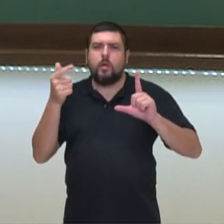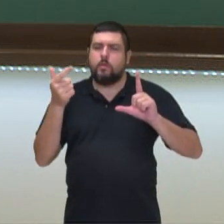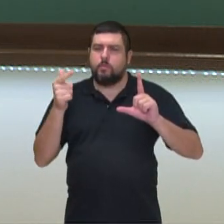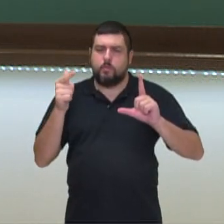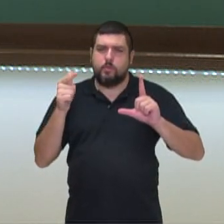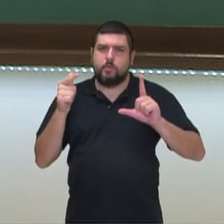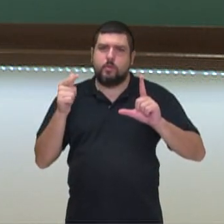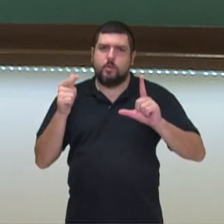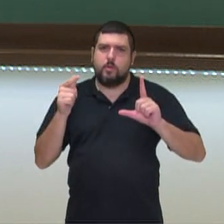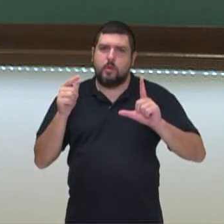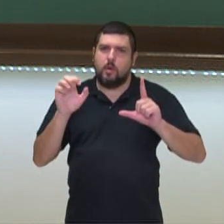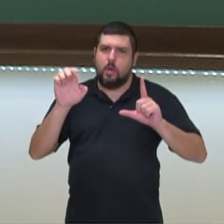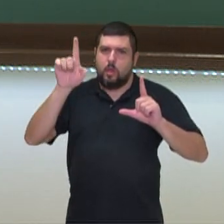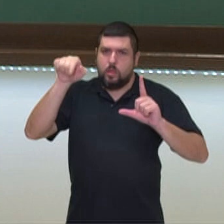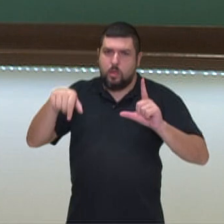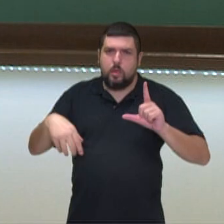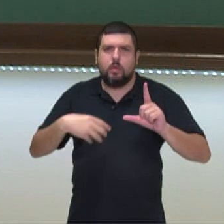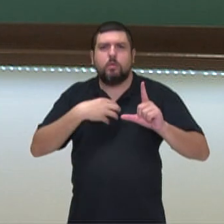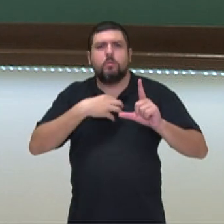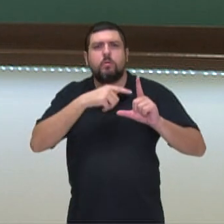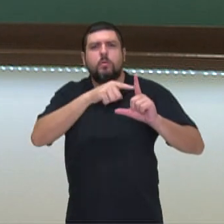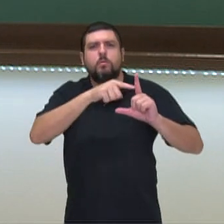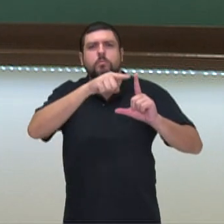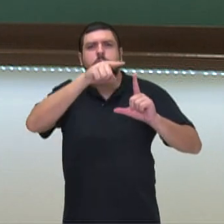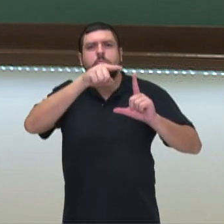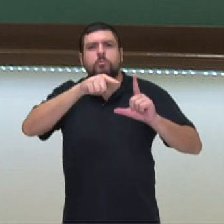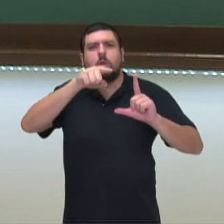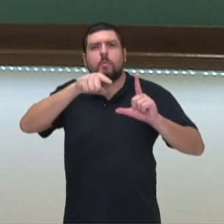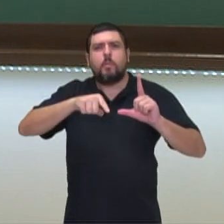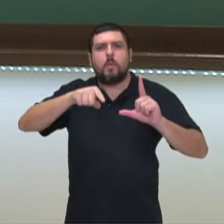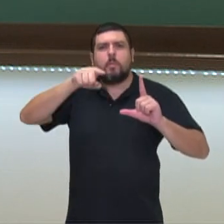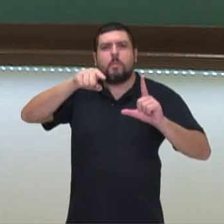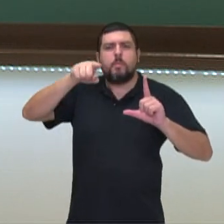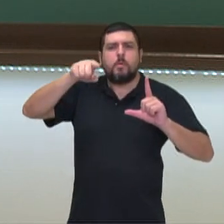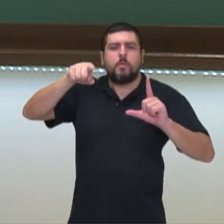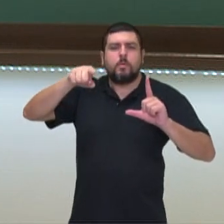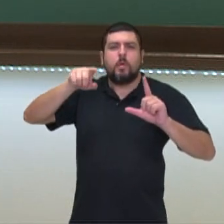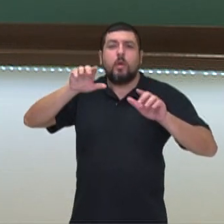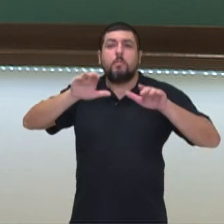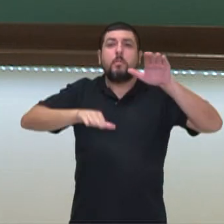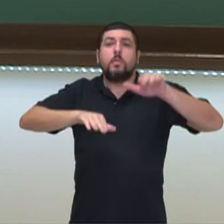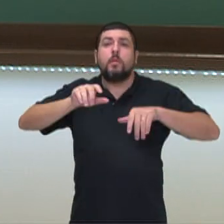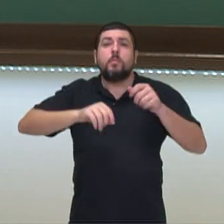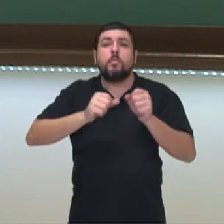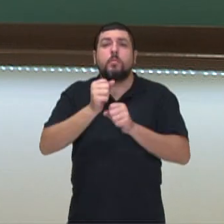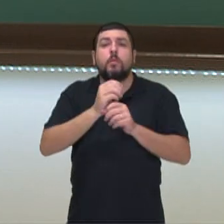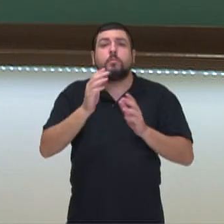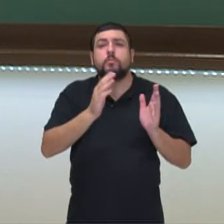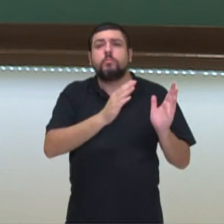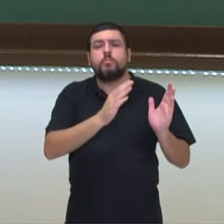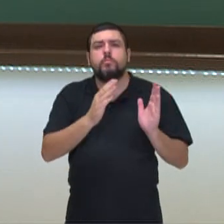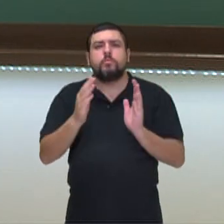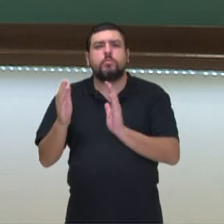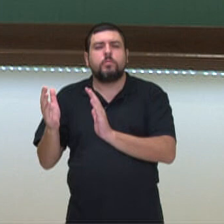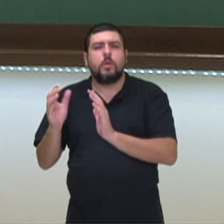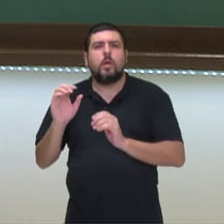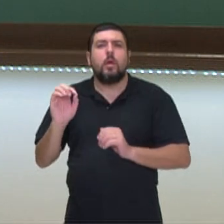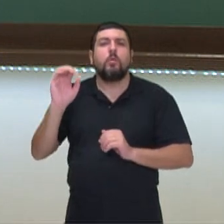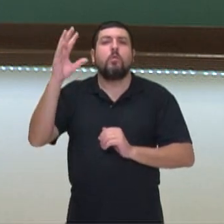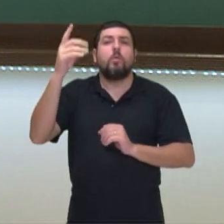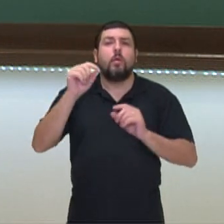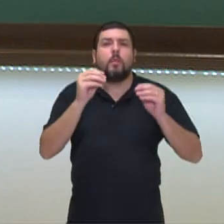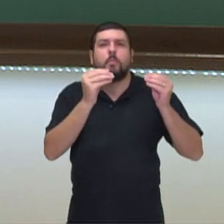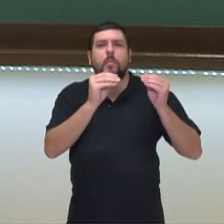né? Que vai oscilando um pouquinho, dependendo, né? O que vai acontecendo durante um período, mas é só para exemplificar para